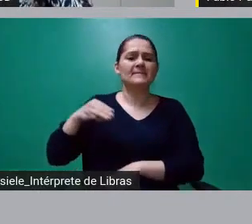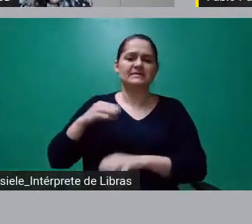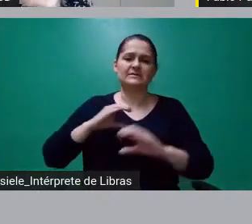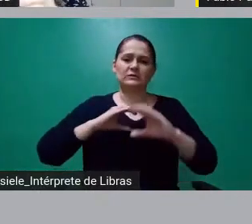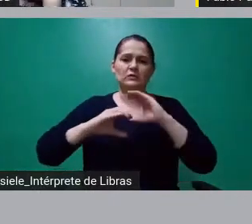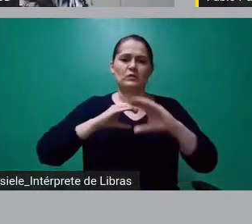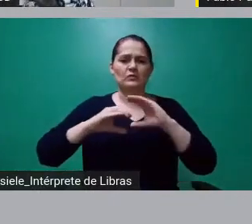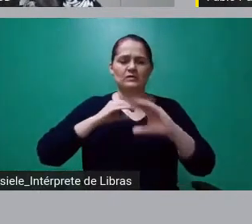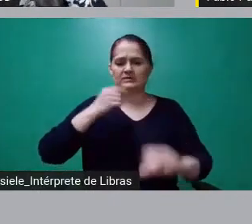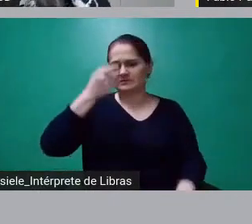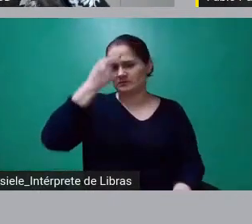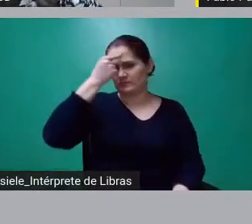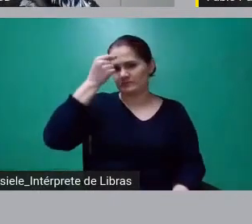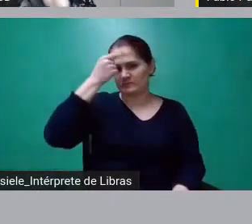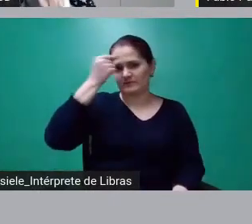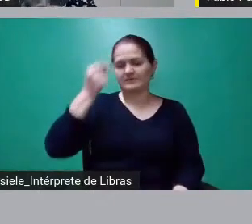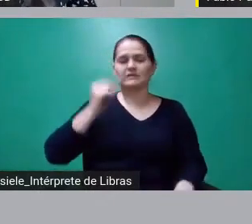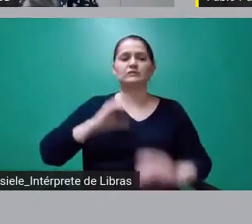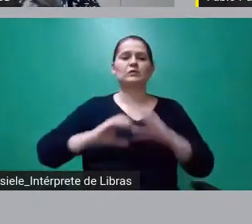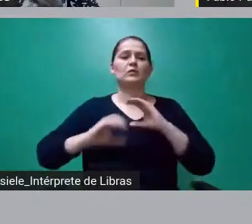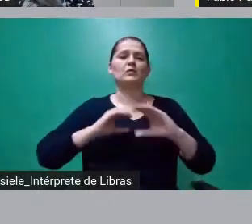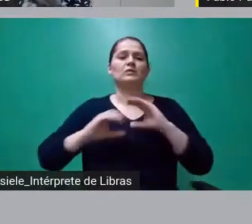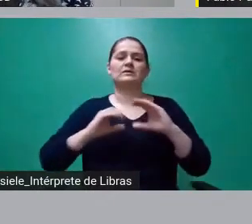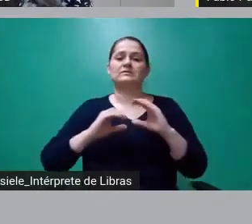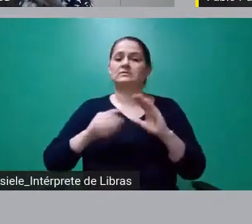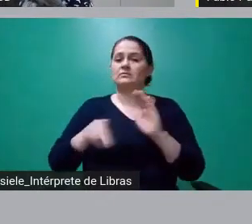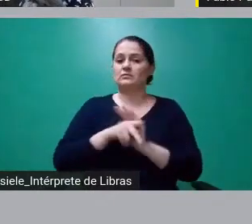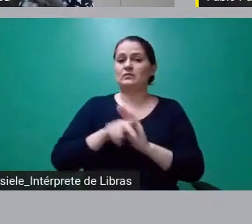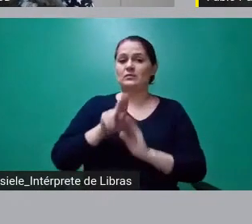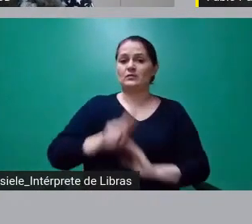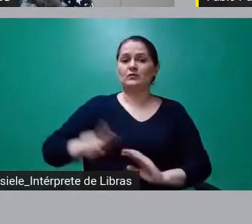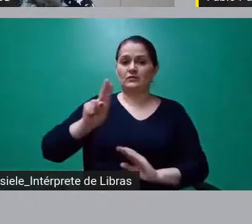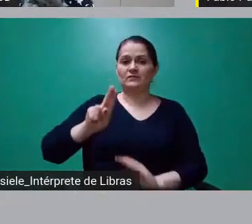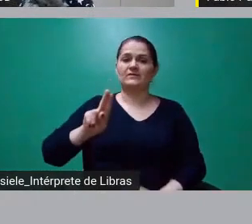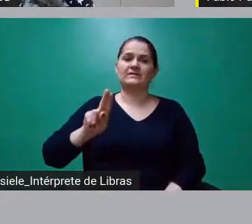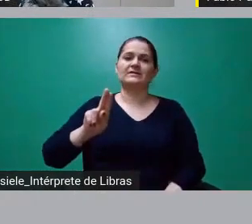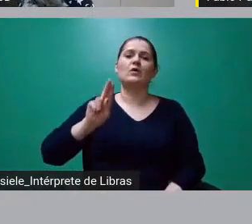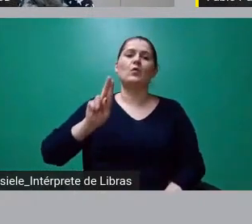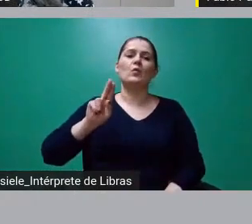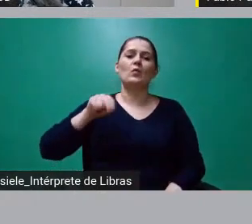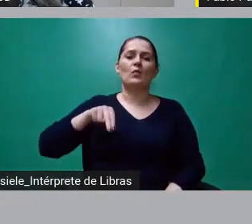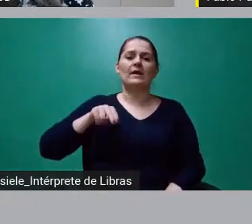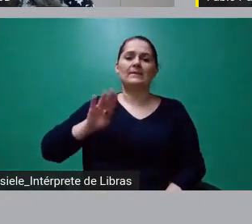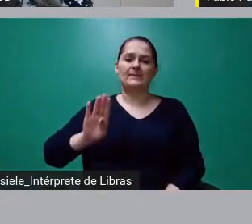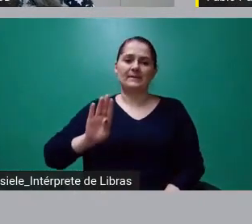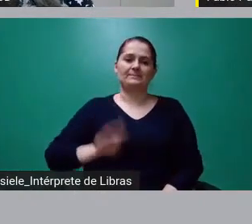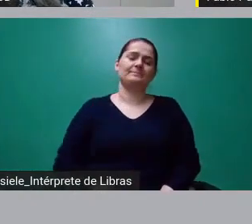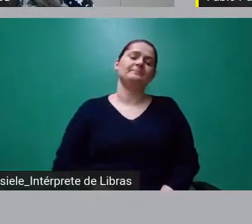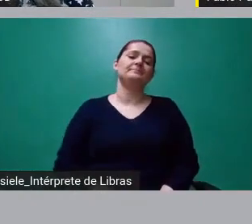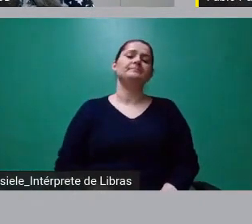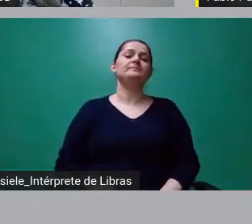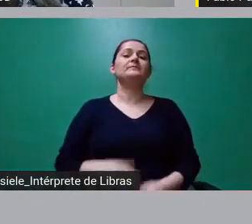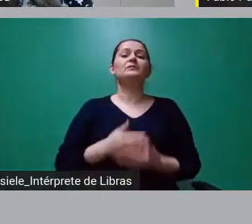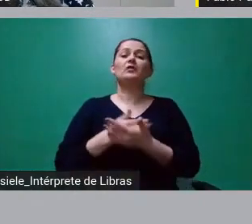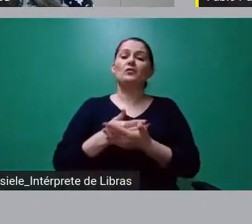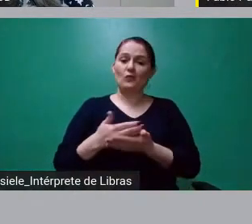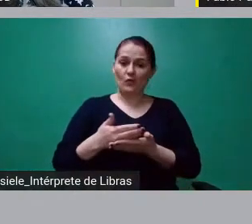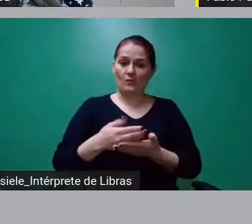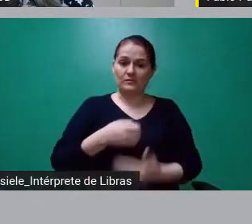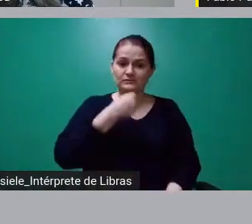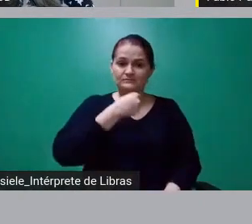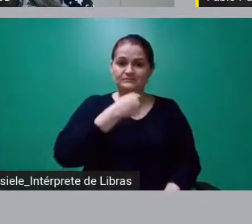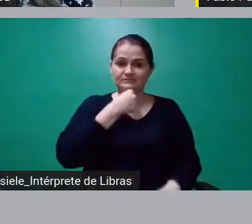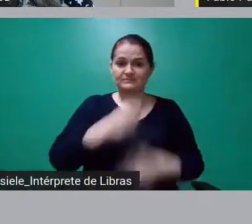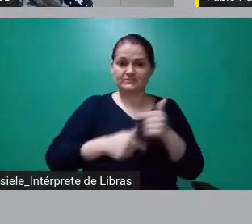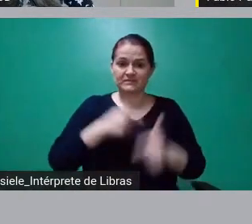de Comunicação da Universidade de Brasília. Iniciou sua carreira na Rádio Jovem Pan de São Paulo em 81